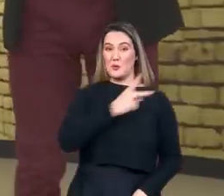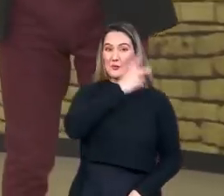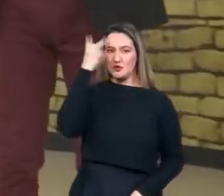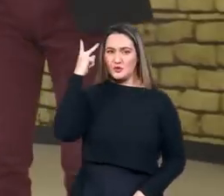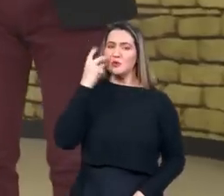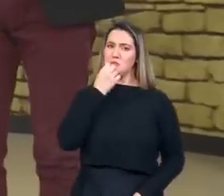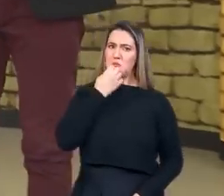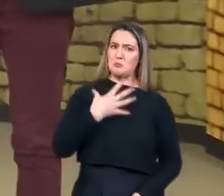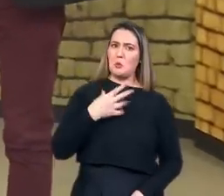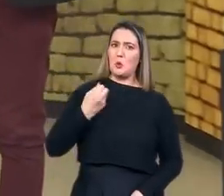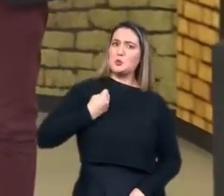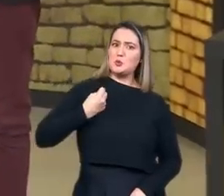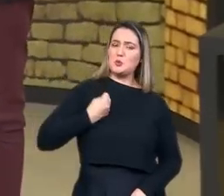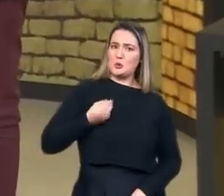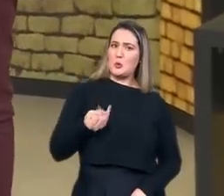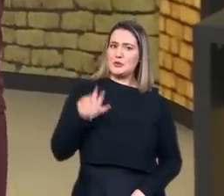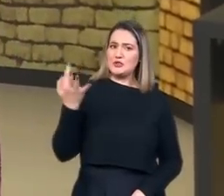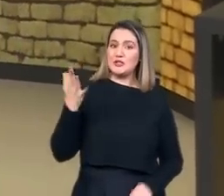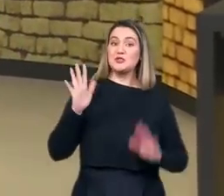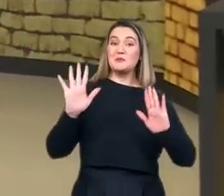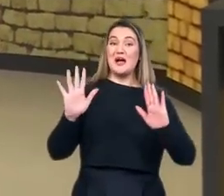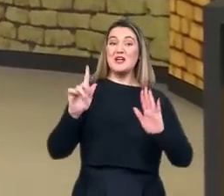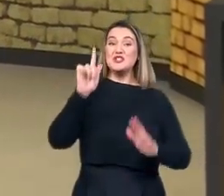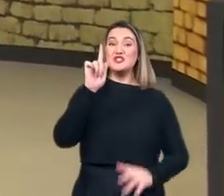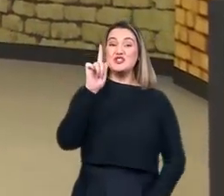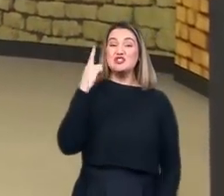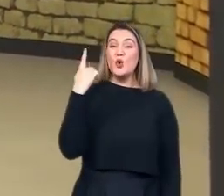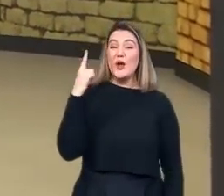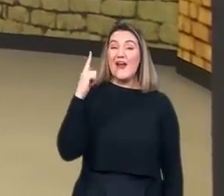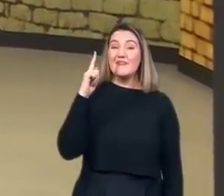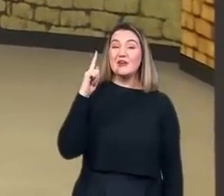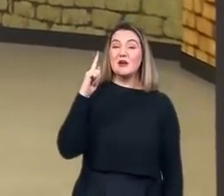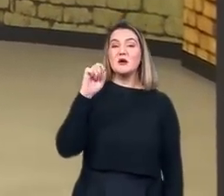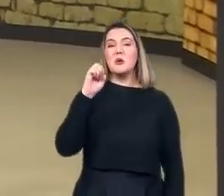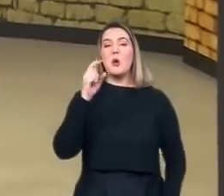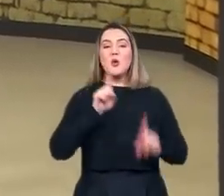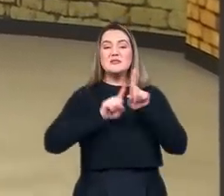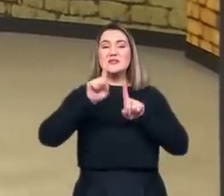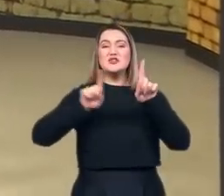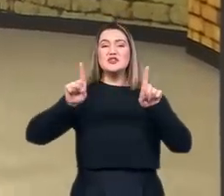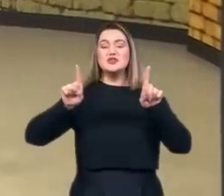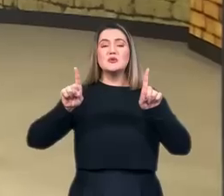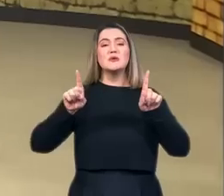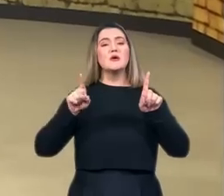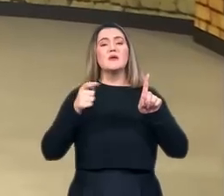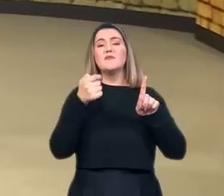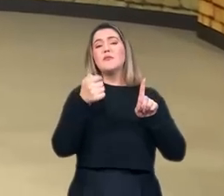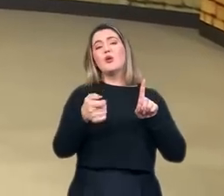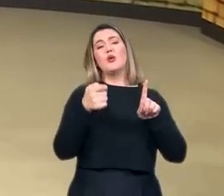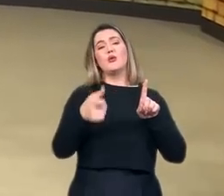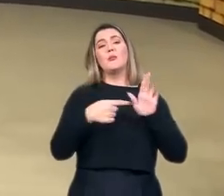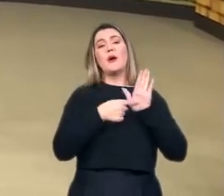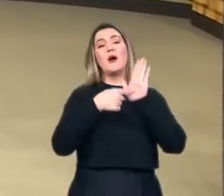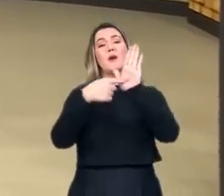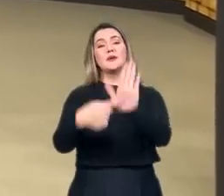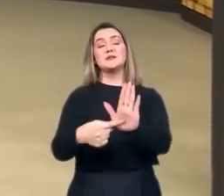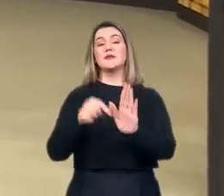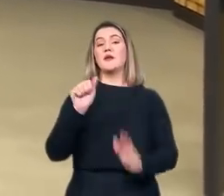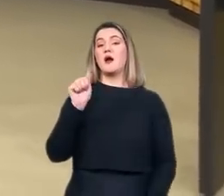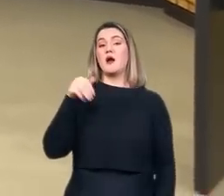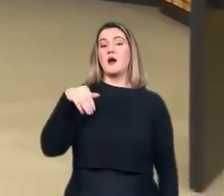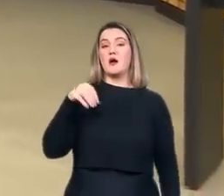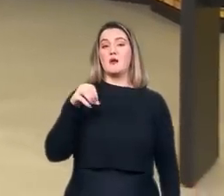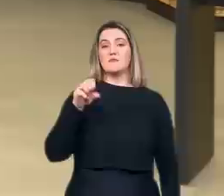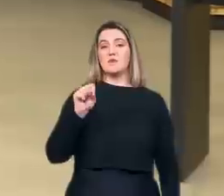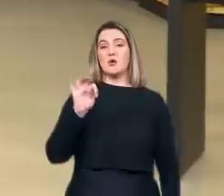seja, duas mil pessoas é até um bom número, mas, geograficamente ou estatisticamente, insignificante para apresentar uma